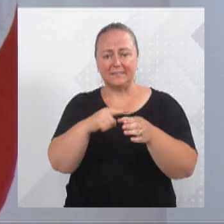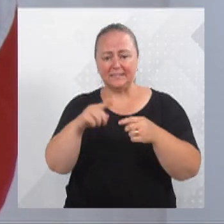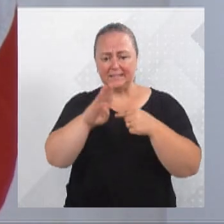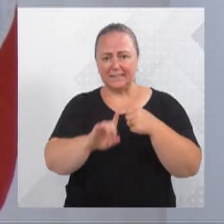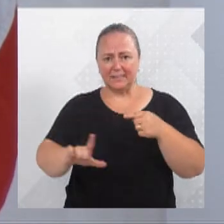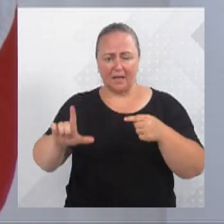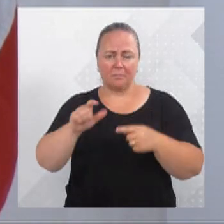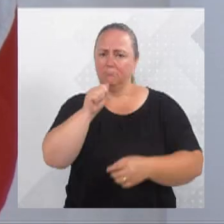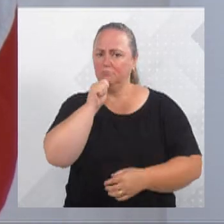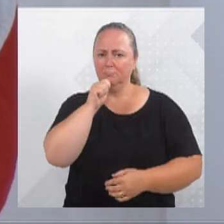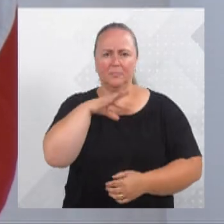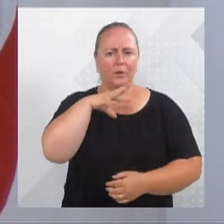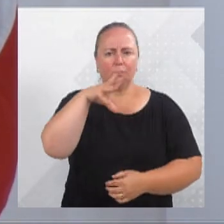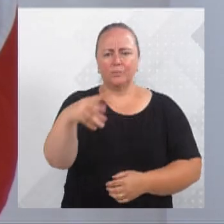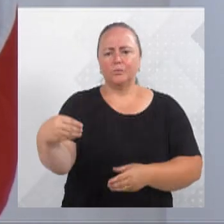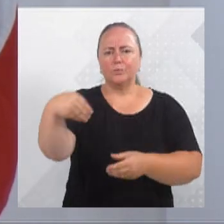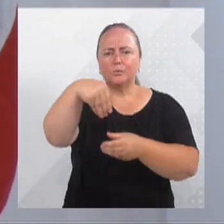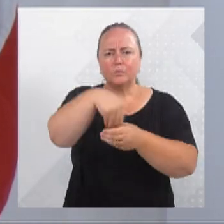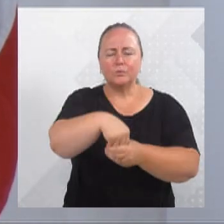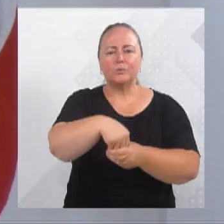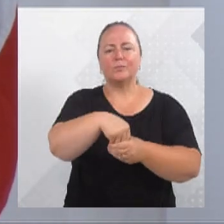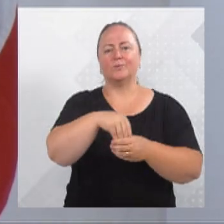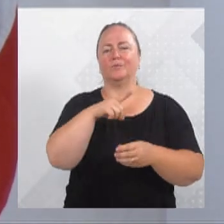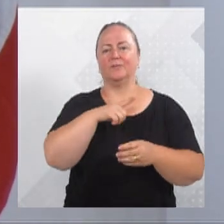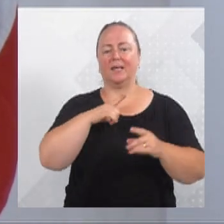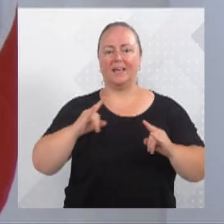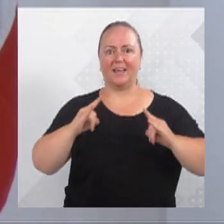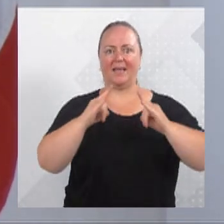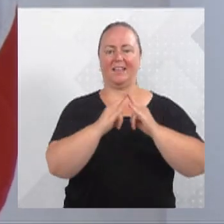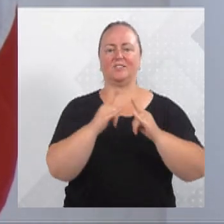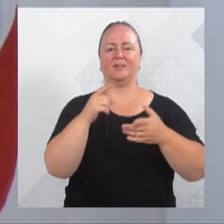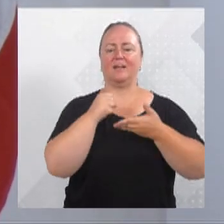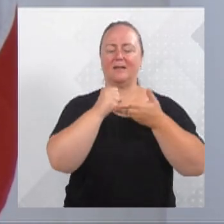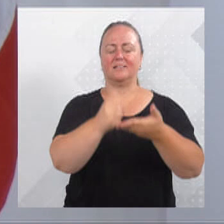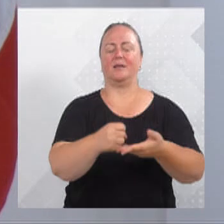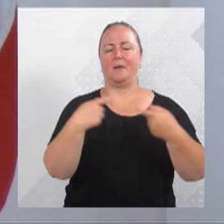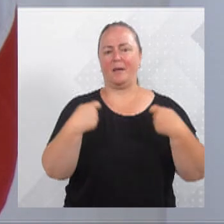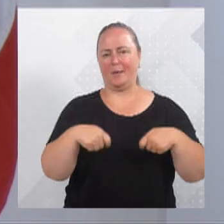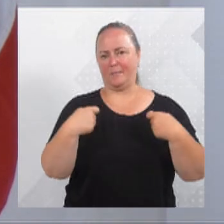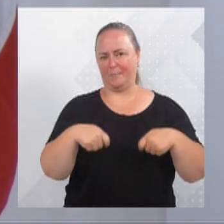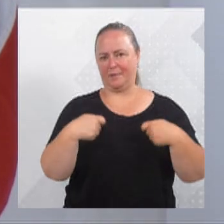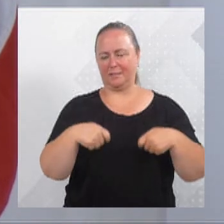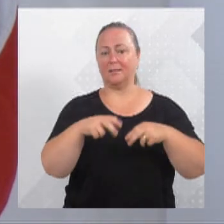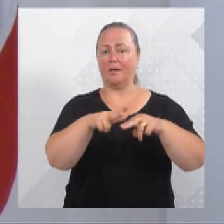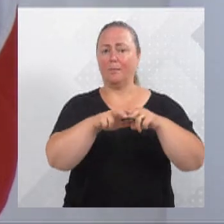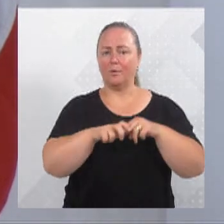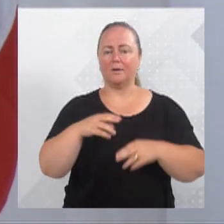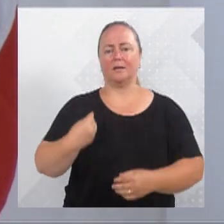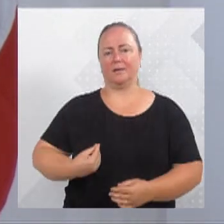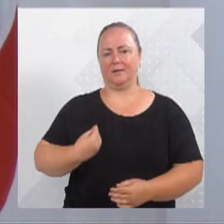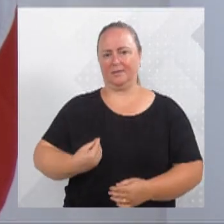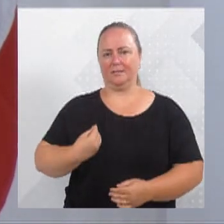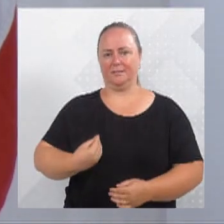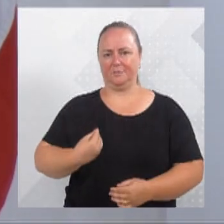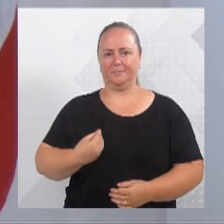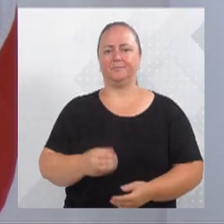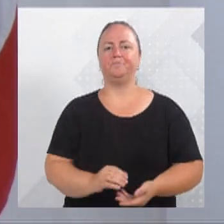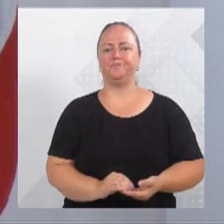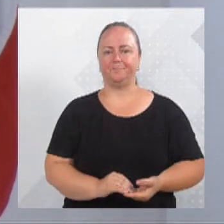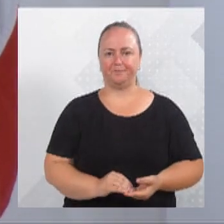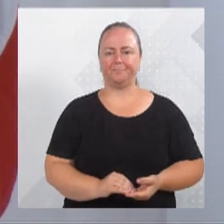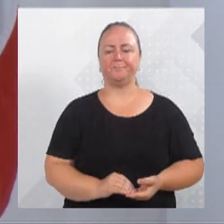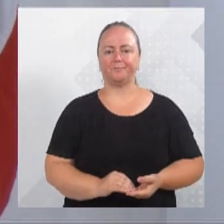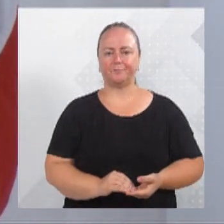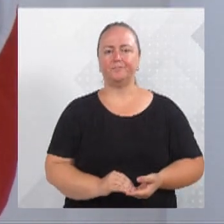mas com as entidades da cidade, com aquilo que de fato precisa ser apoiado, e o deputado tem estado presente, faça esse registro aqui, enquanto